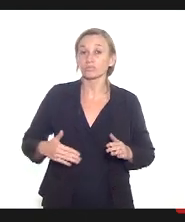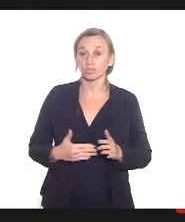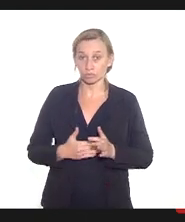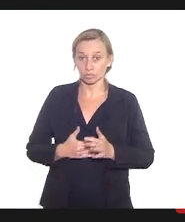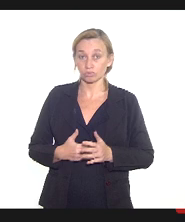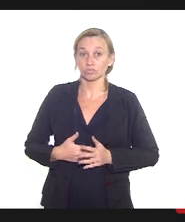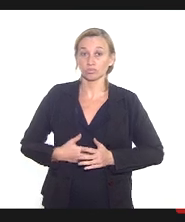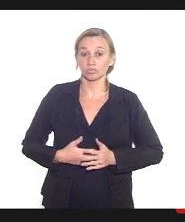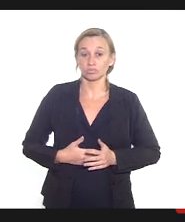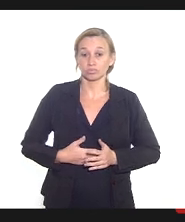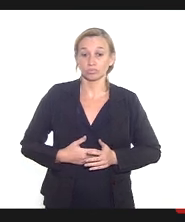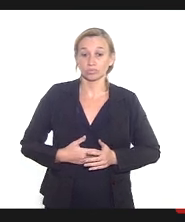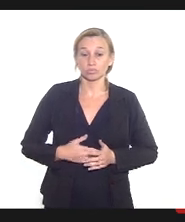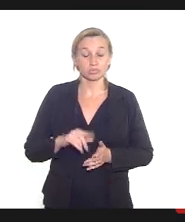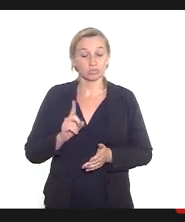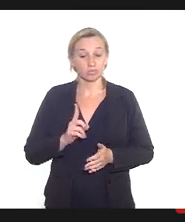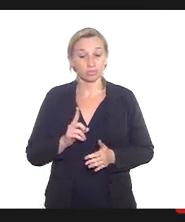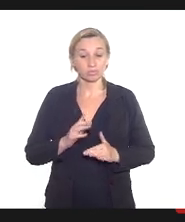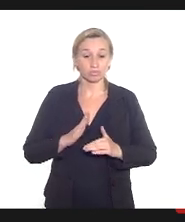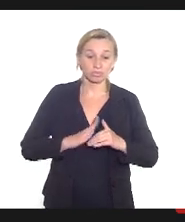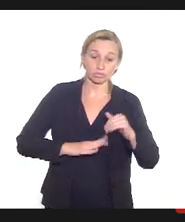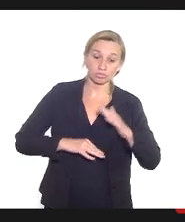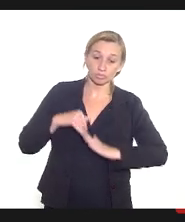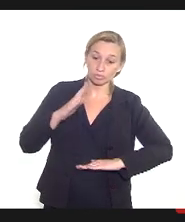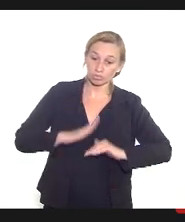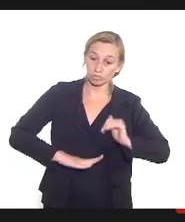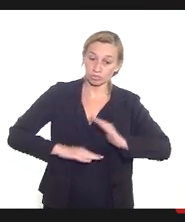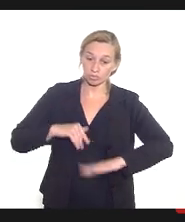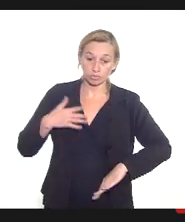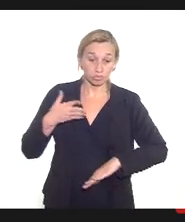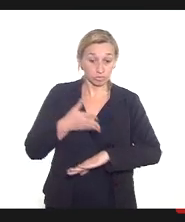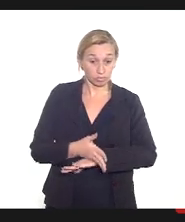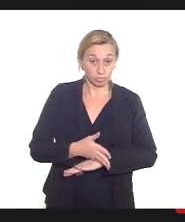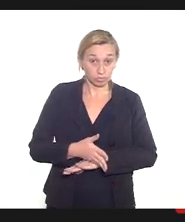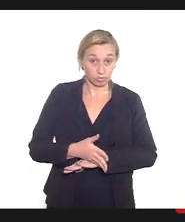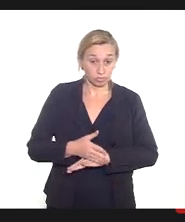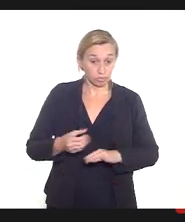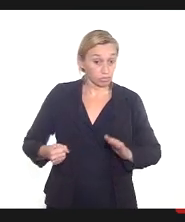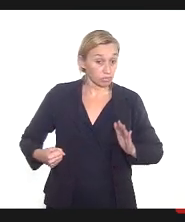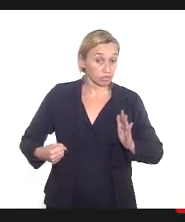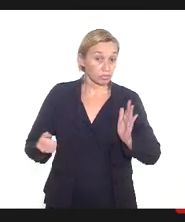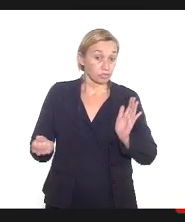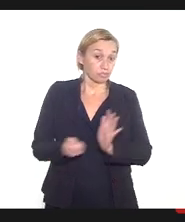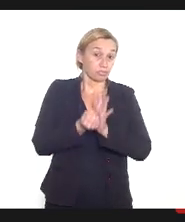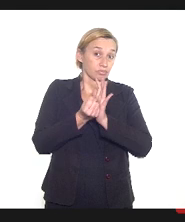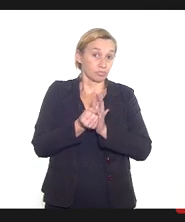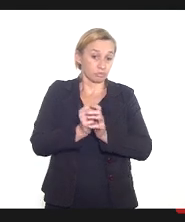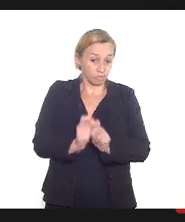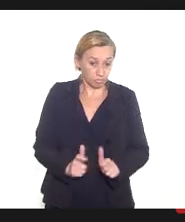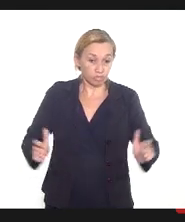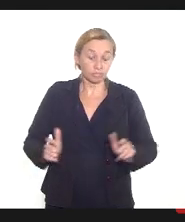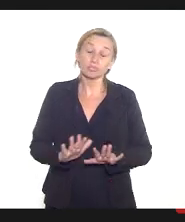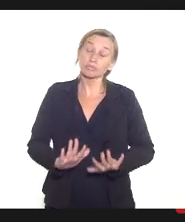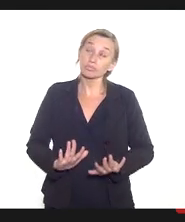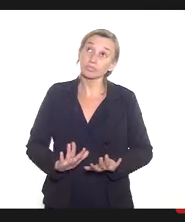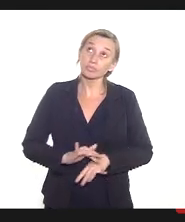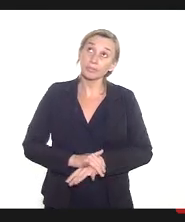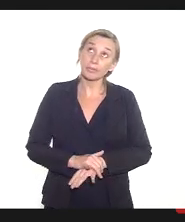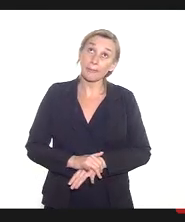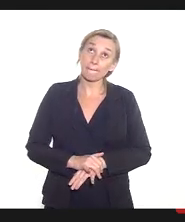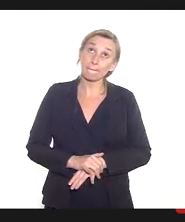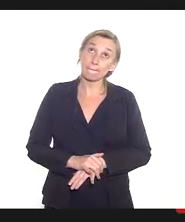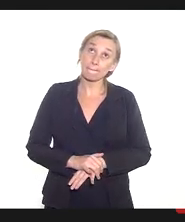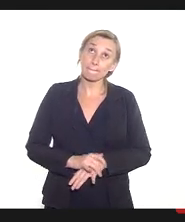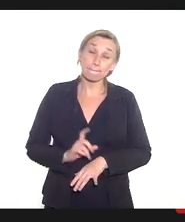atingem os profissionais de uma de um impacto tão grande então assim é o